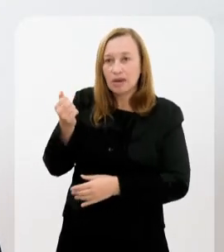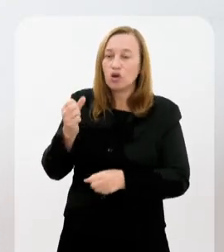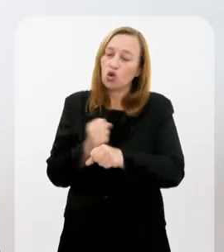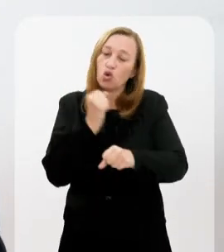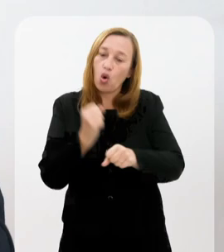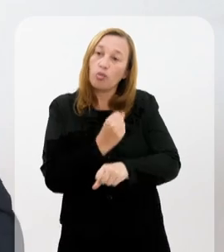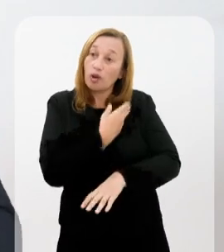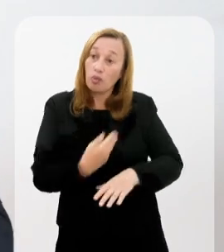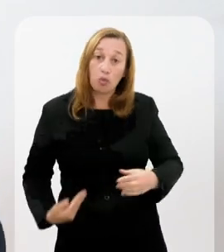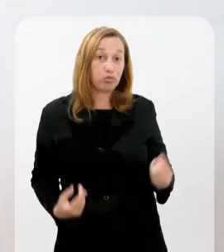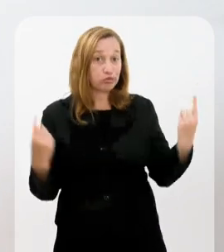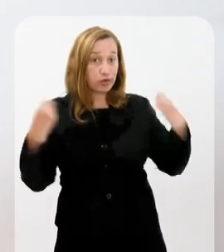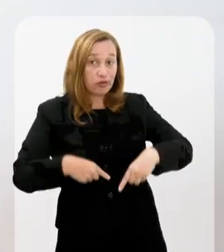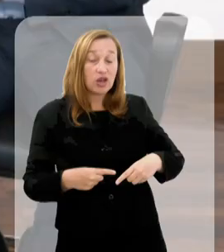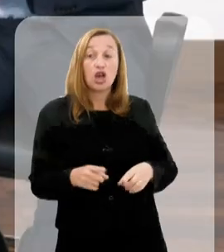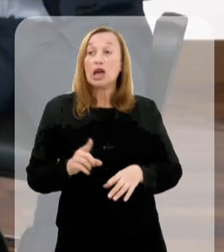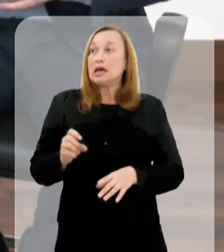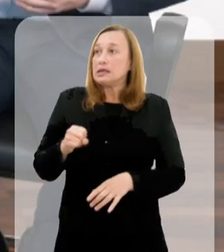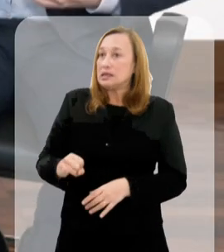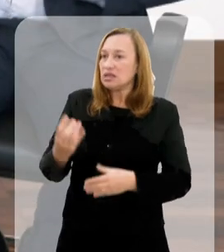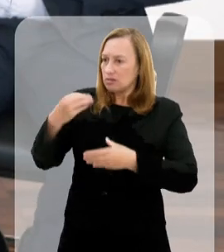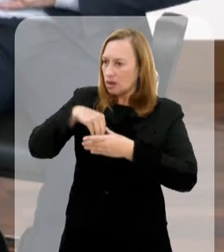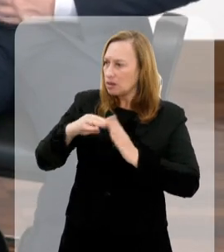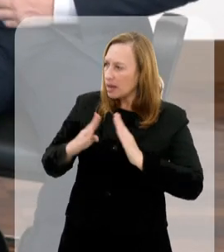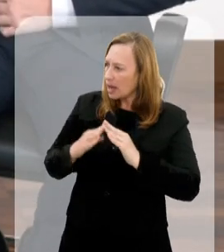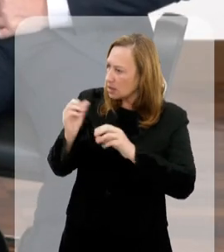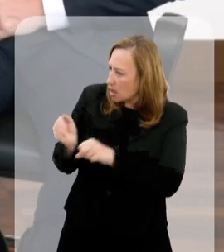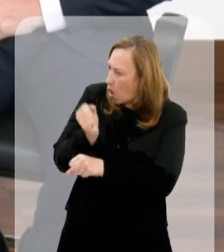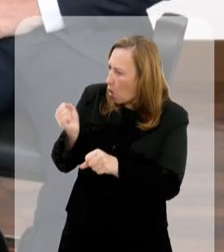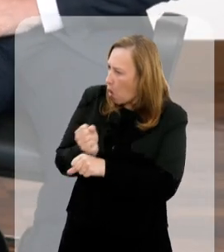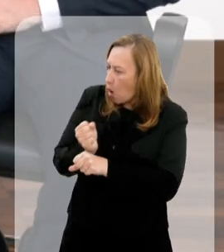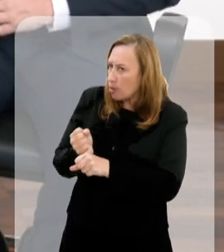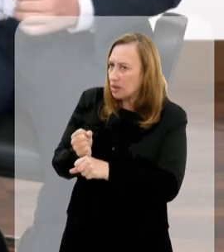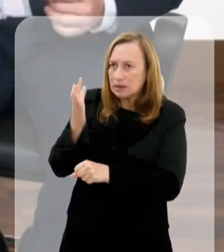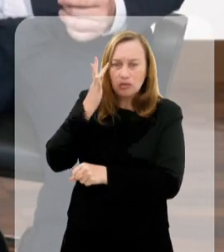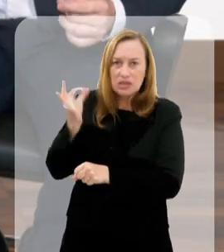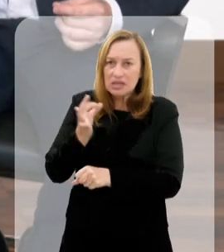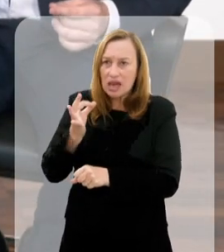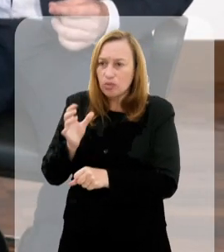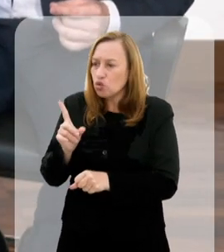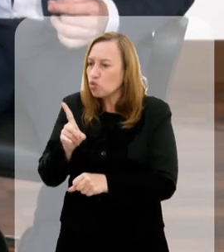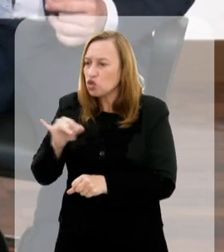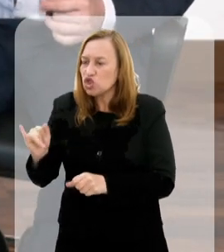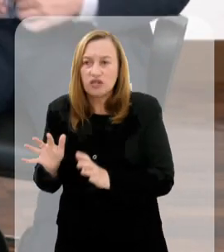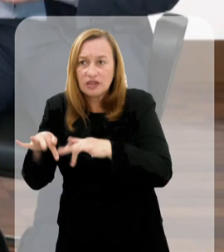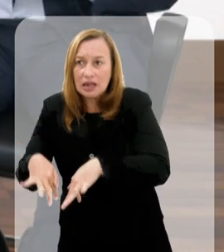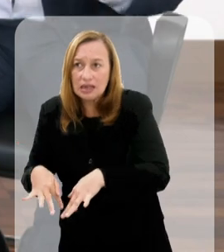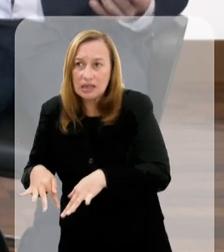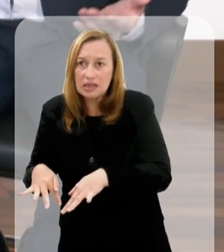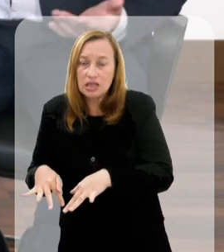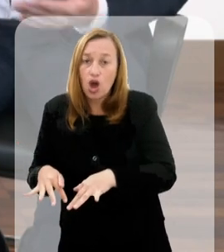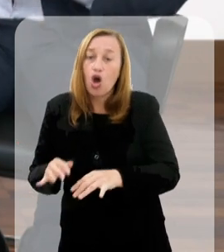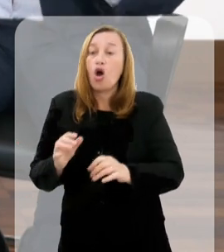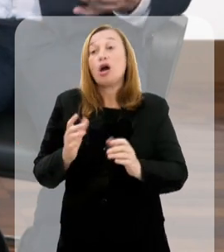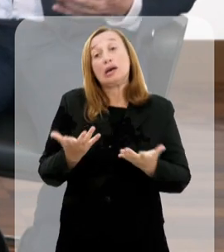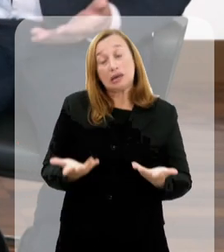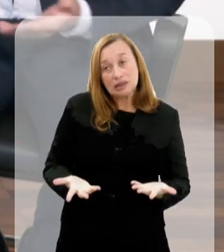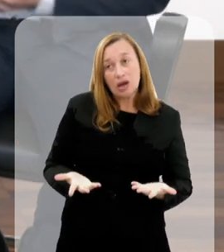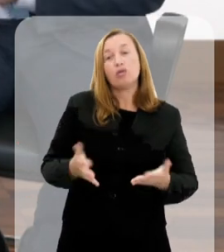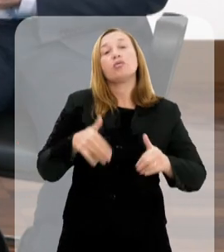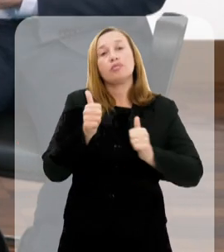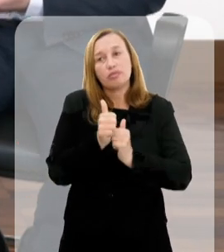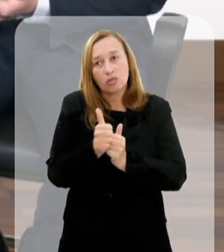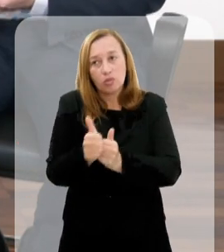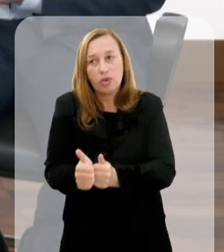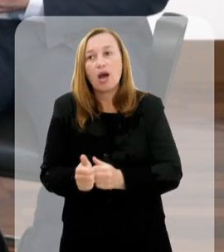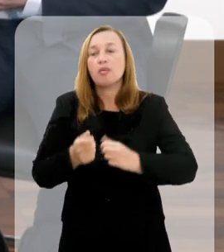pública sempre é um desafio, né? Se obra na nossa casa, a gente sabe quando começa e não sabe quando termina. Se dirá uma obra pública. É, então a gente precisa